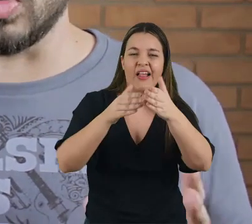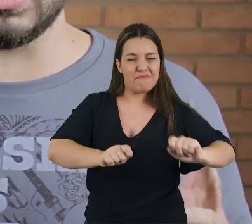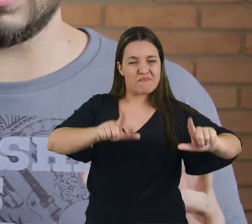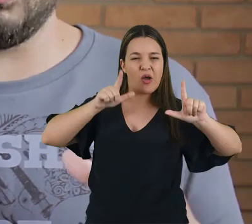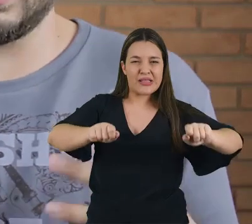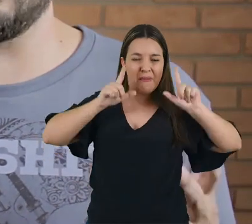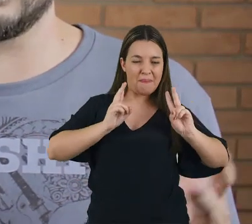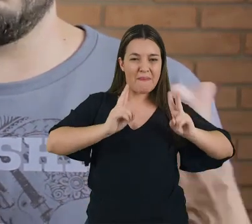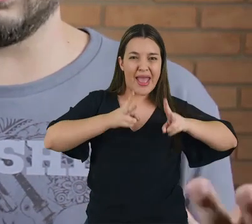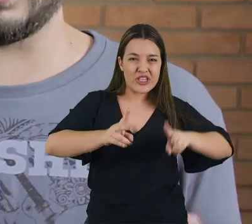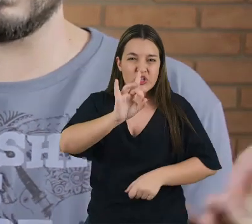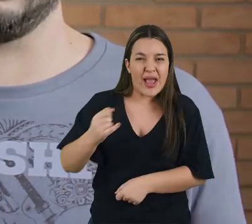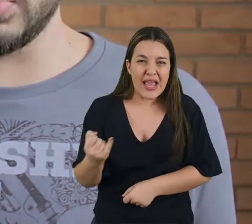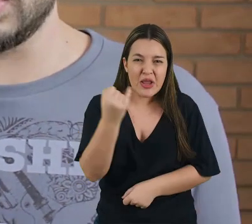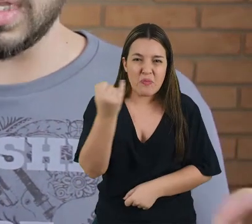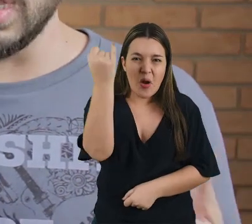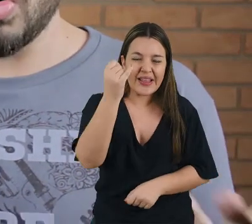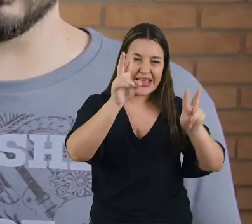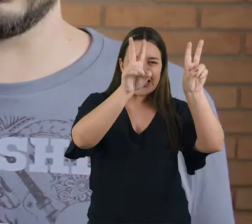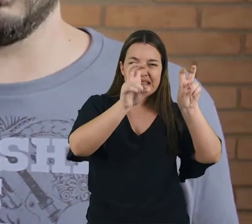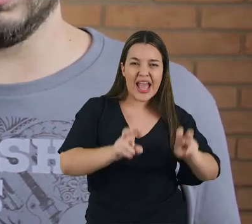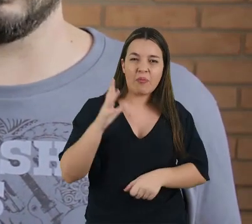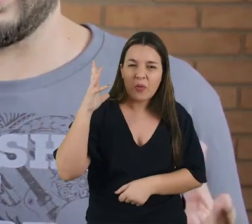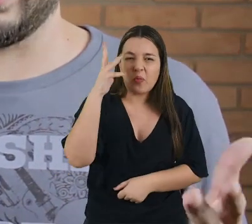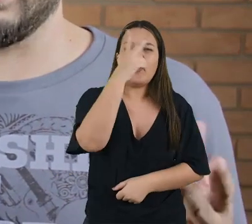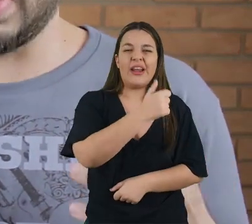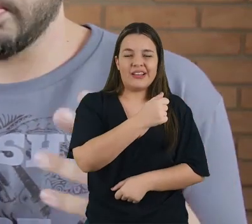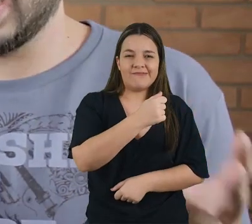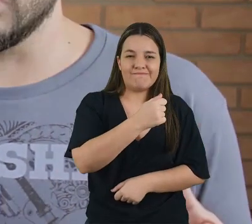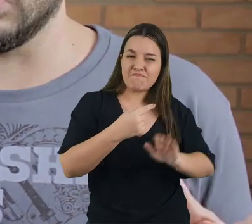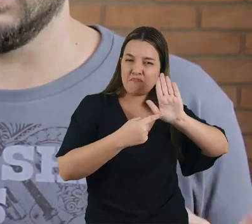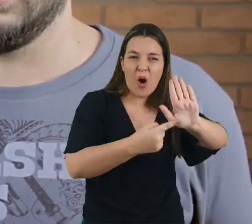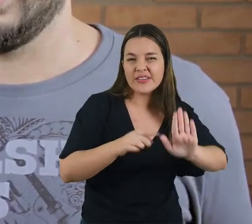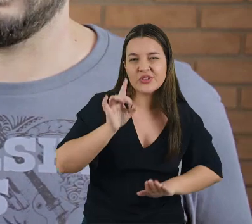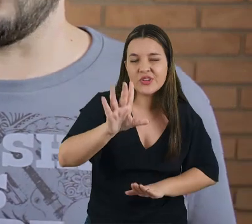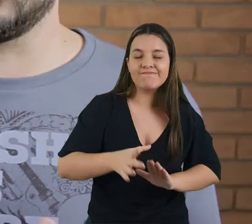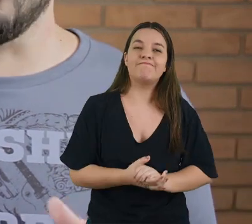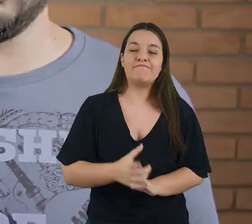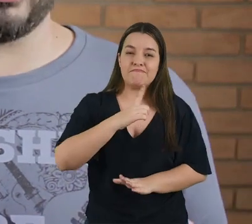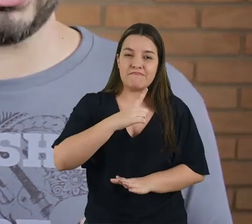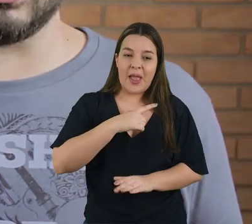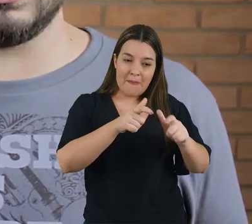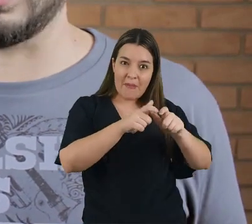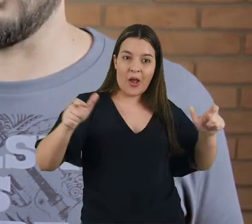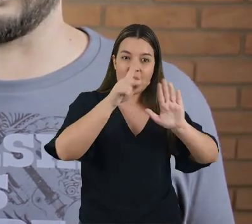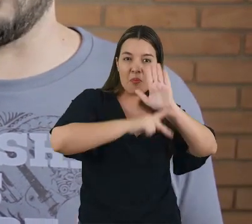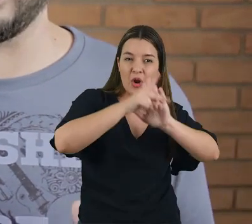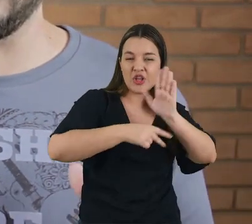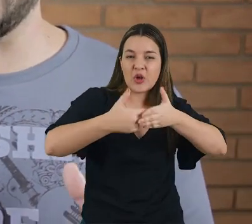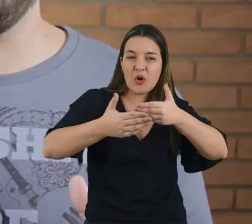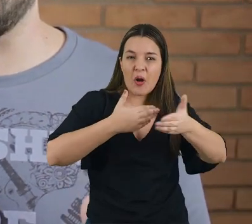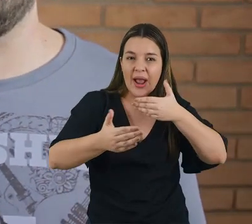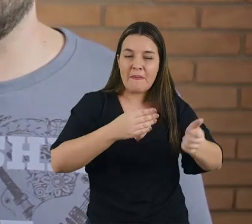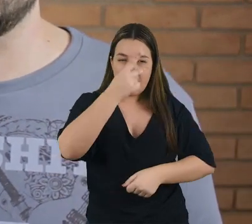das coisas, como se a única coisa que importasse em termos de ser ou não ser bonito é a aparência. Então é muito comum num projeto de design qualquer